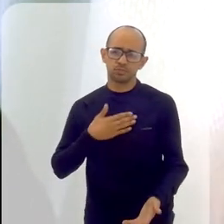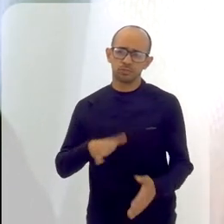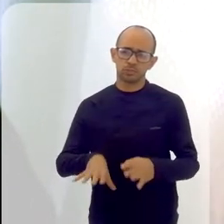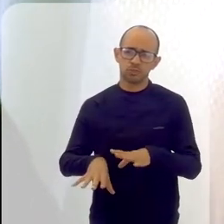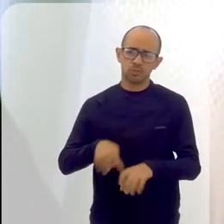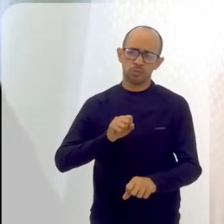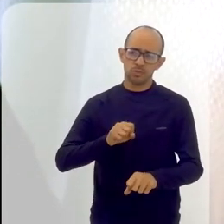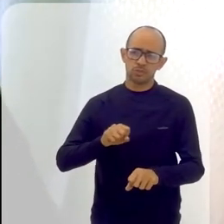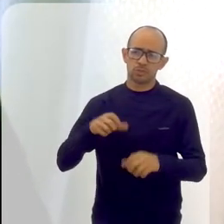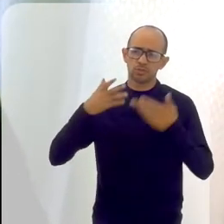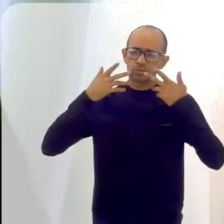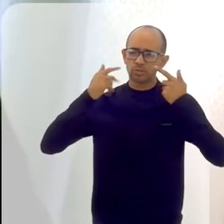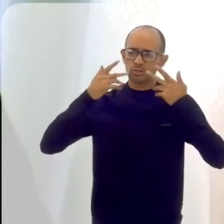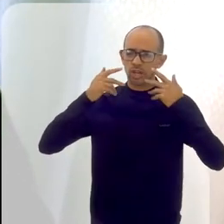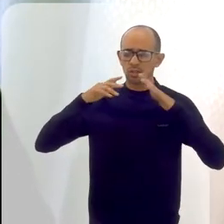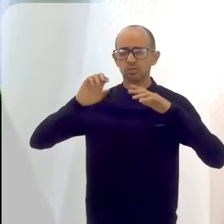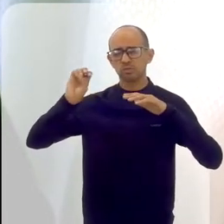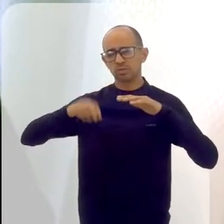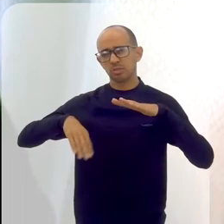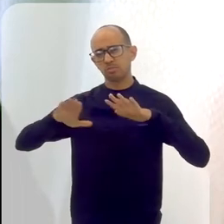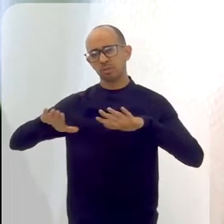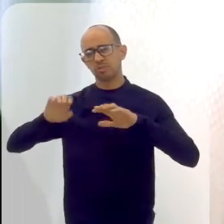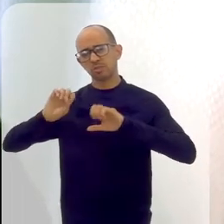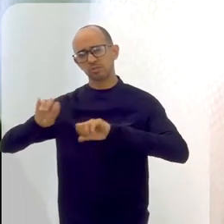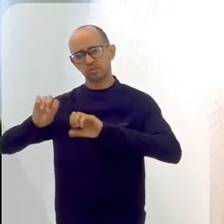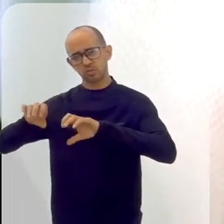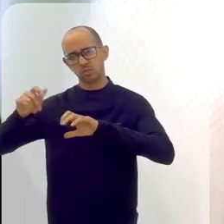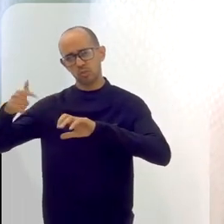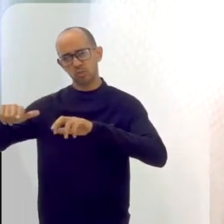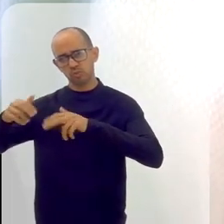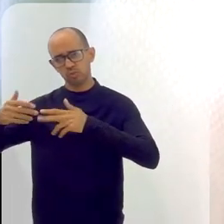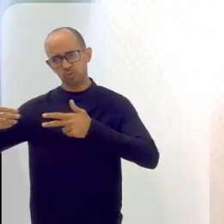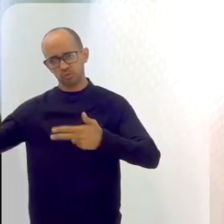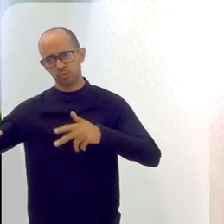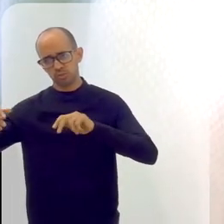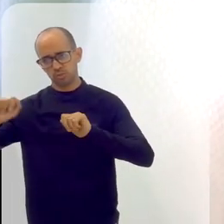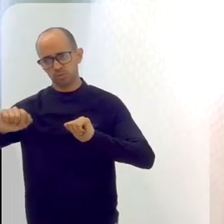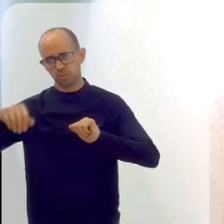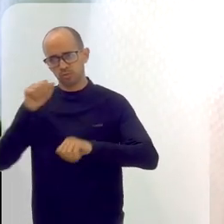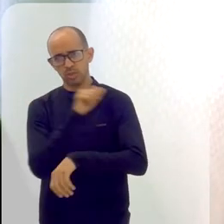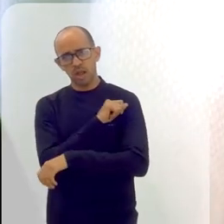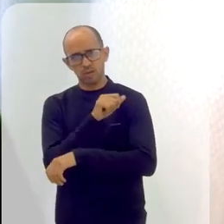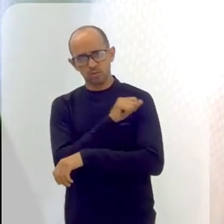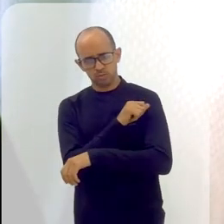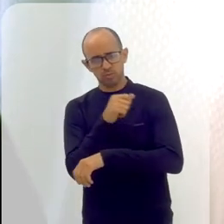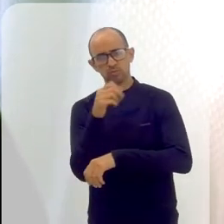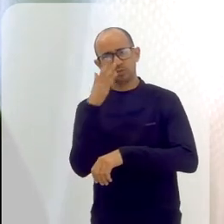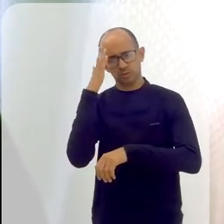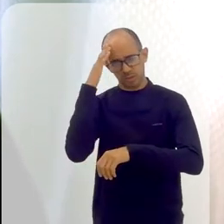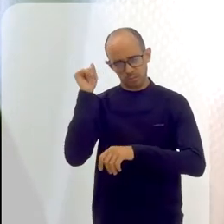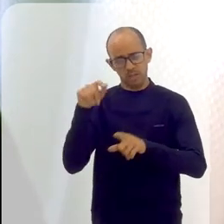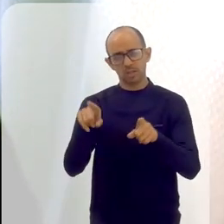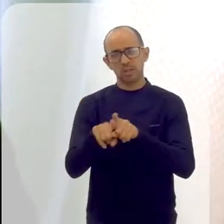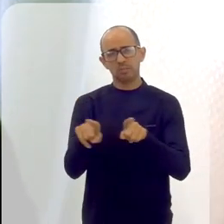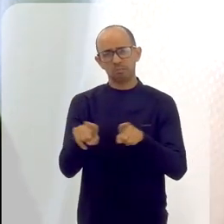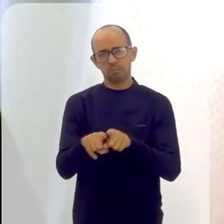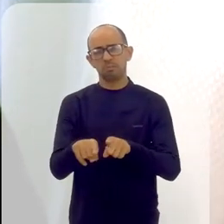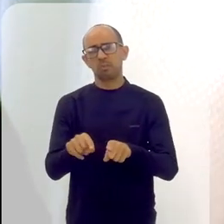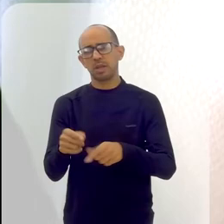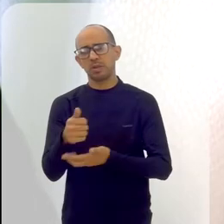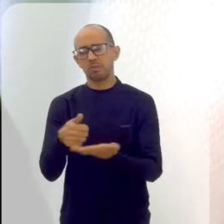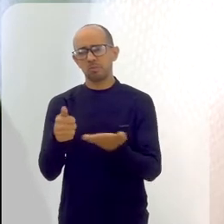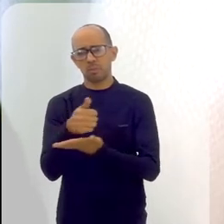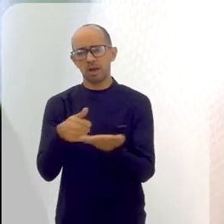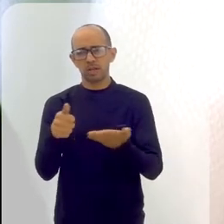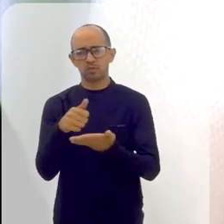Então, a minha formação em teatro, mas eu acabo passando outras coisas ali do teatro, os alunos não só saírem sabendo o é teatro, mas saberem também quais são os